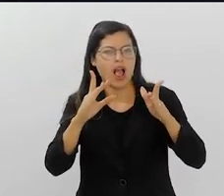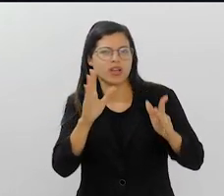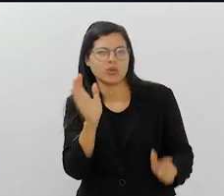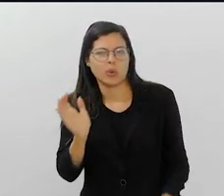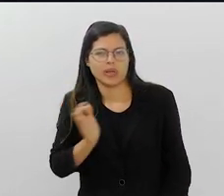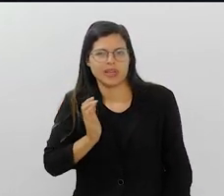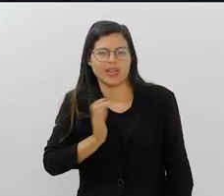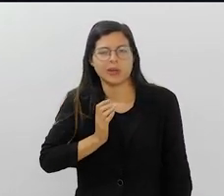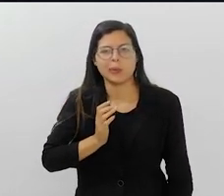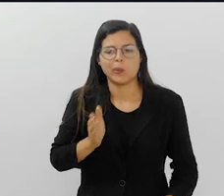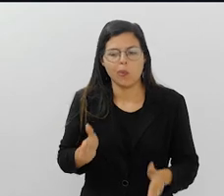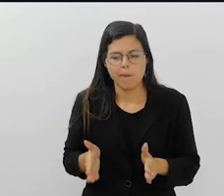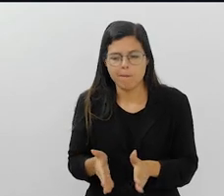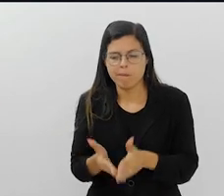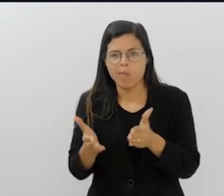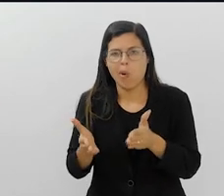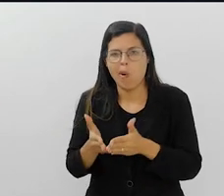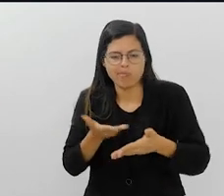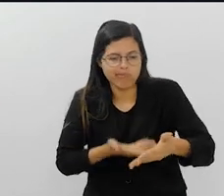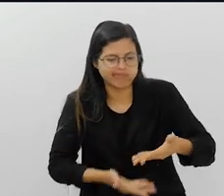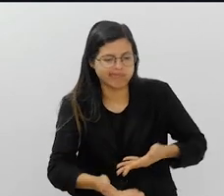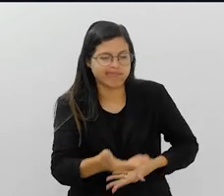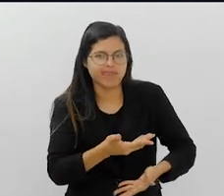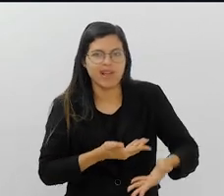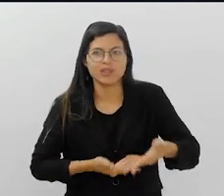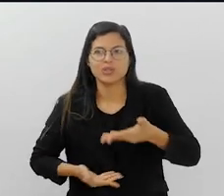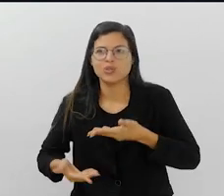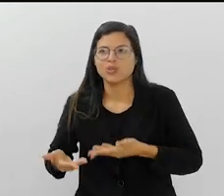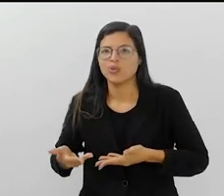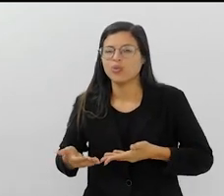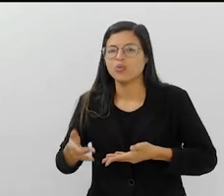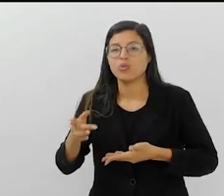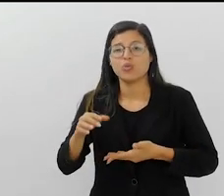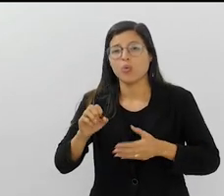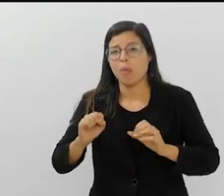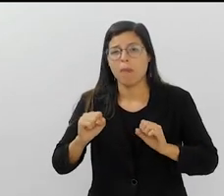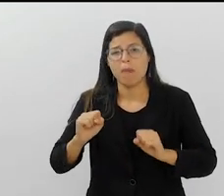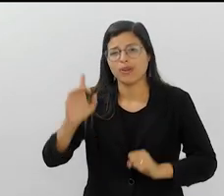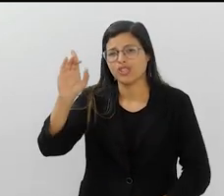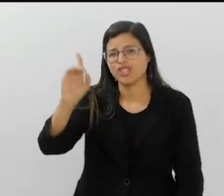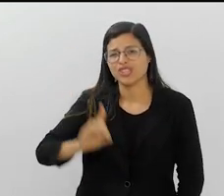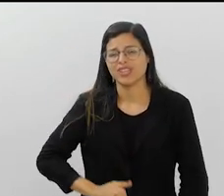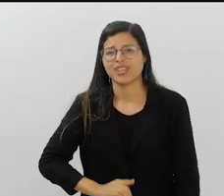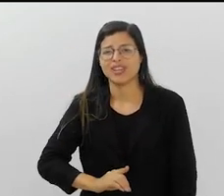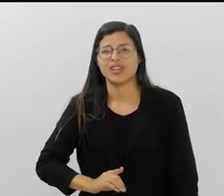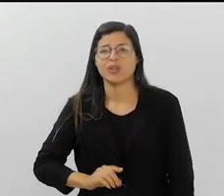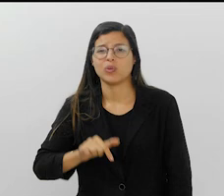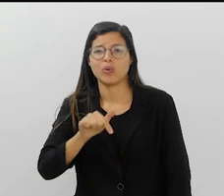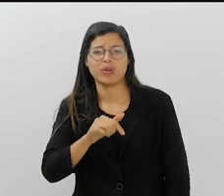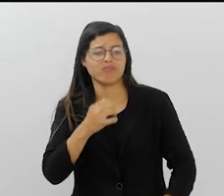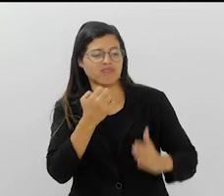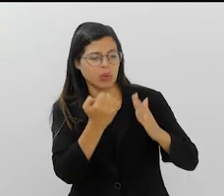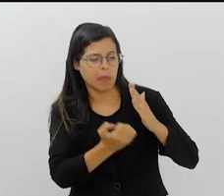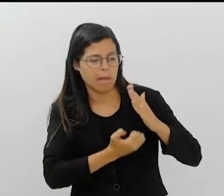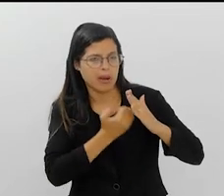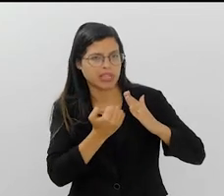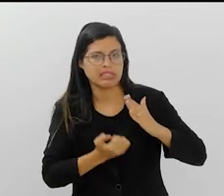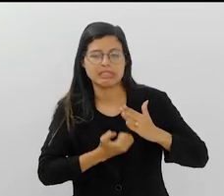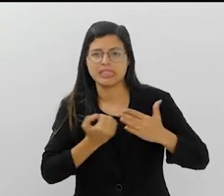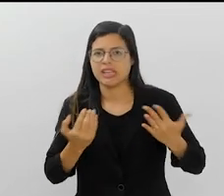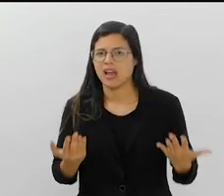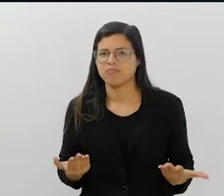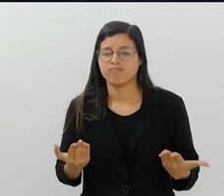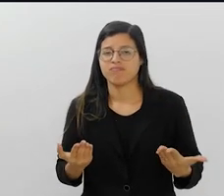e o contínuo pode ser o seu diretor de harmonia, você é o grande empresário, né?